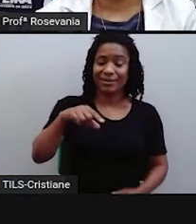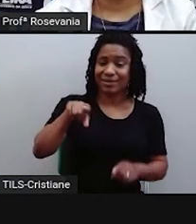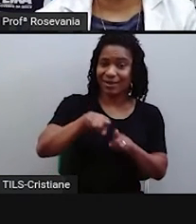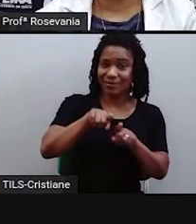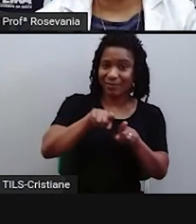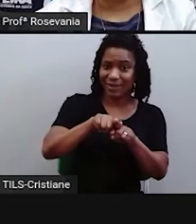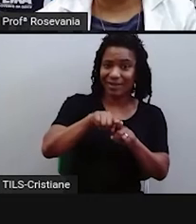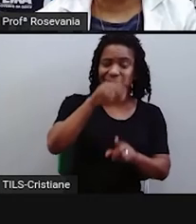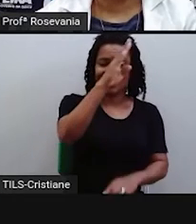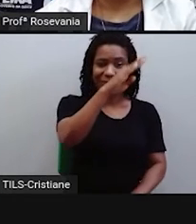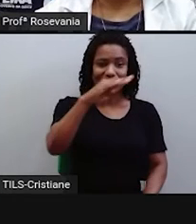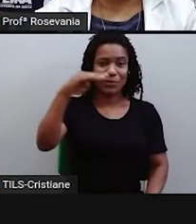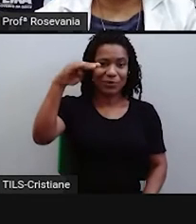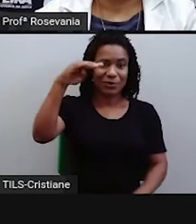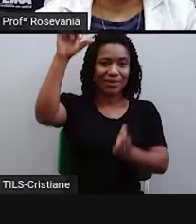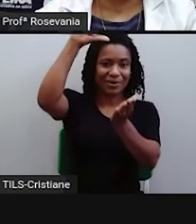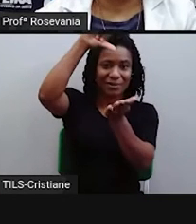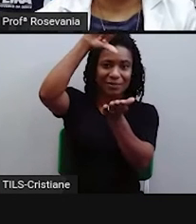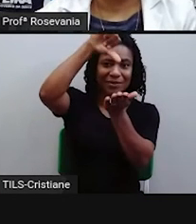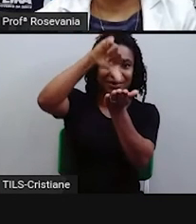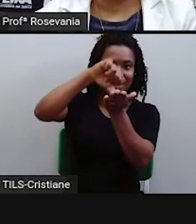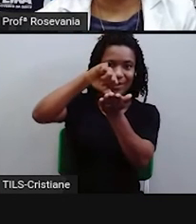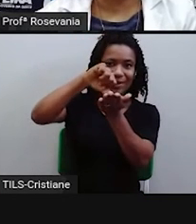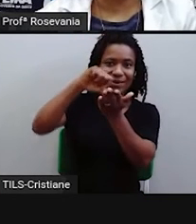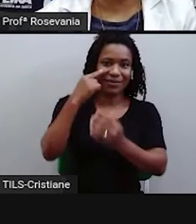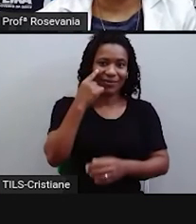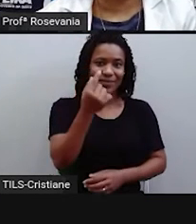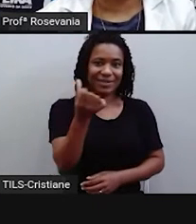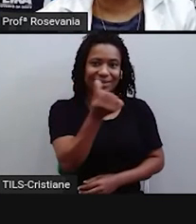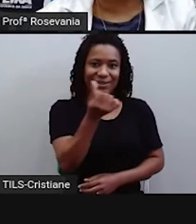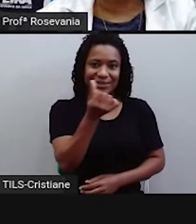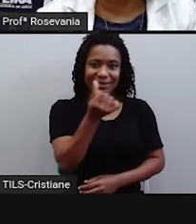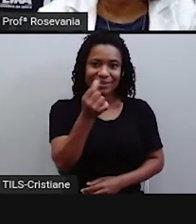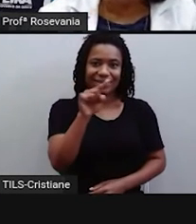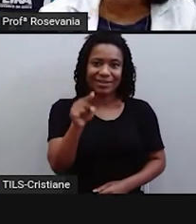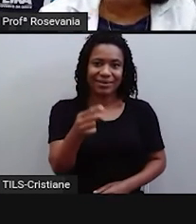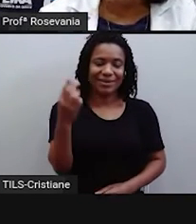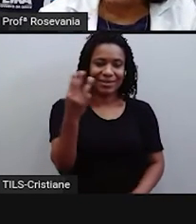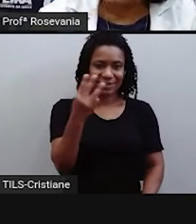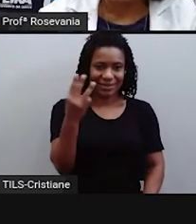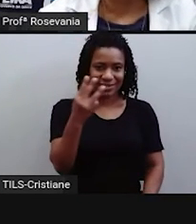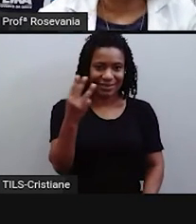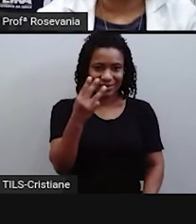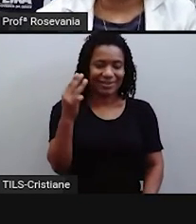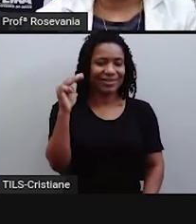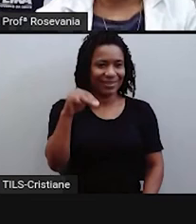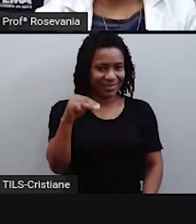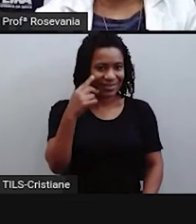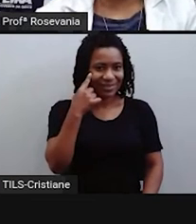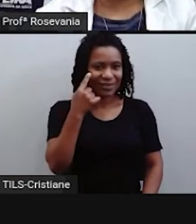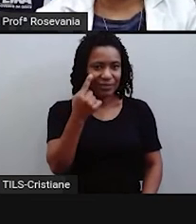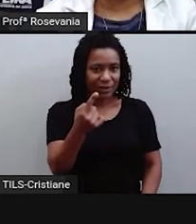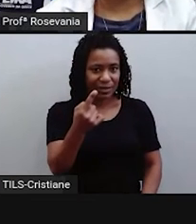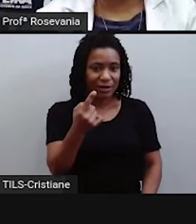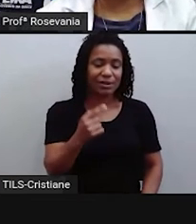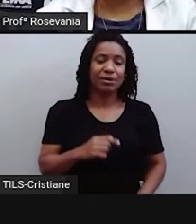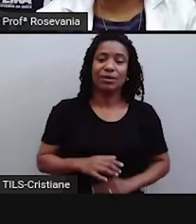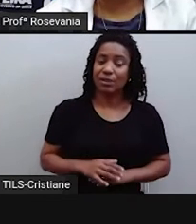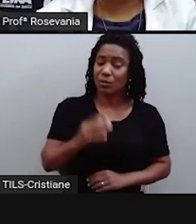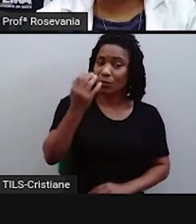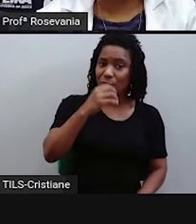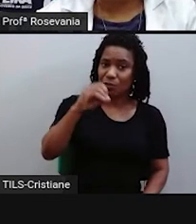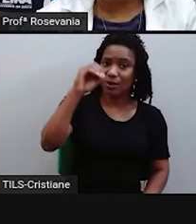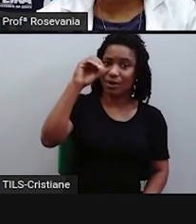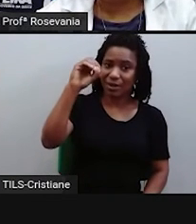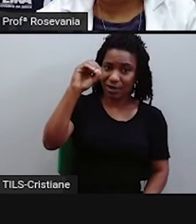e 33 minutos. A prova chama a atenção aqui pra essa coisa, o grau, vocês já viram que a prova falou na estante, né, e tem aqui, quando